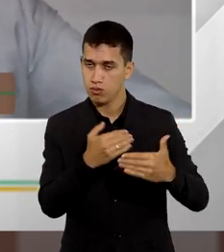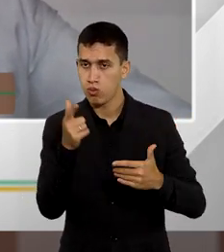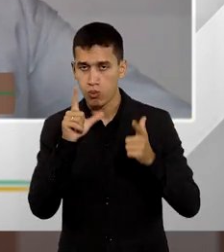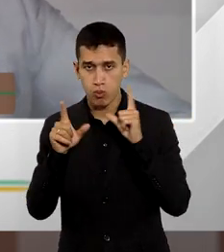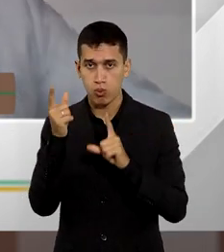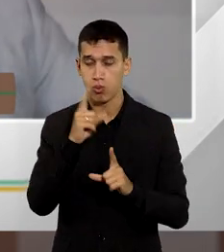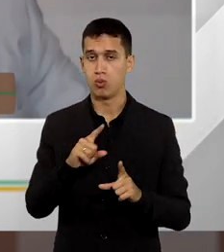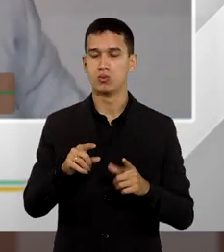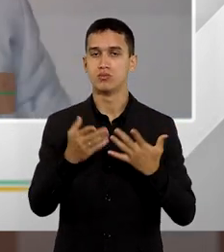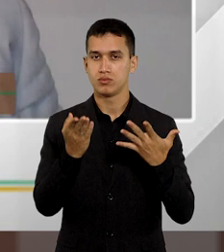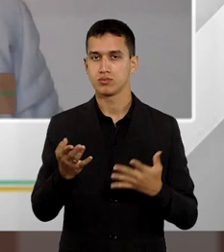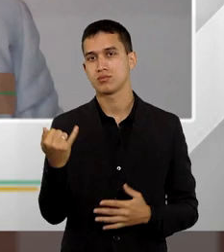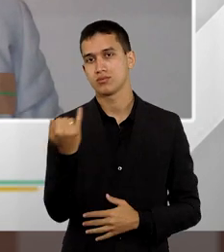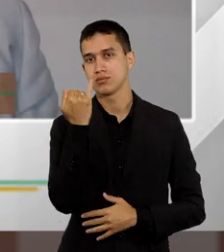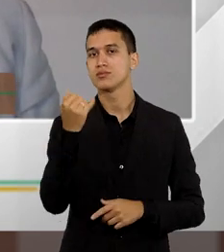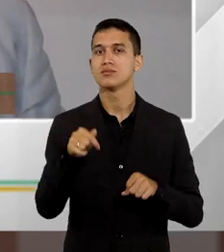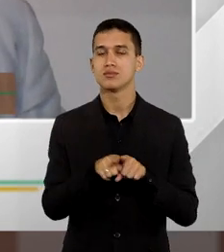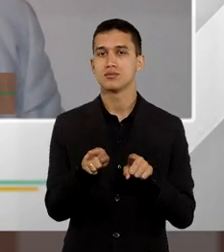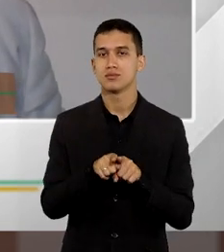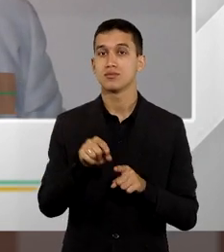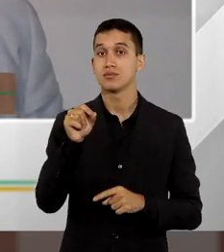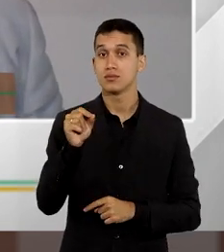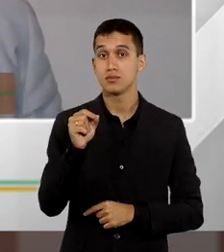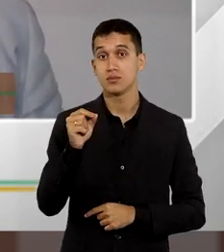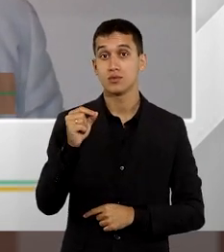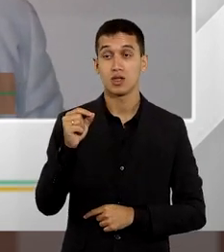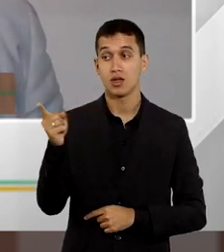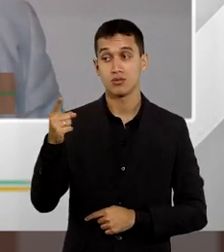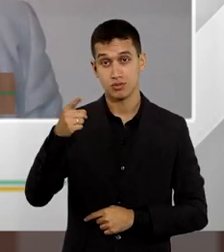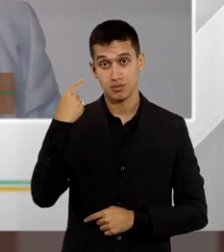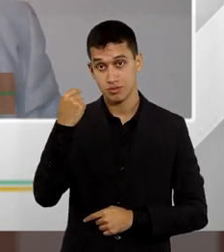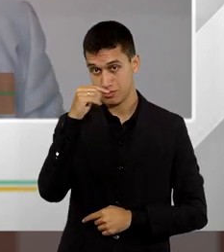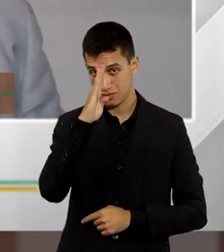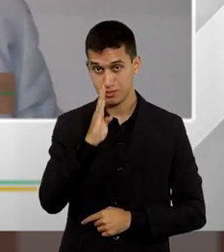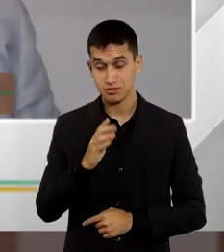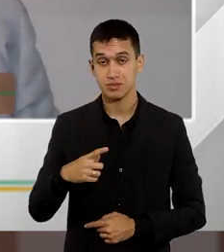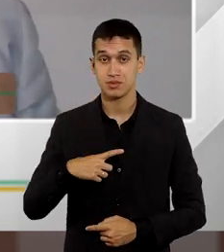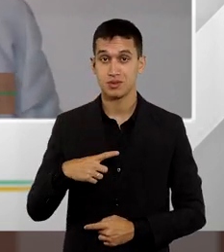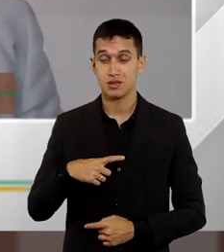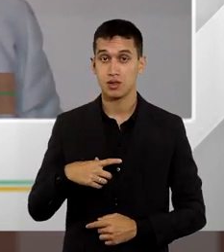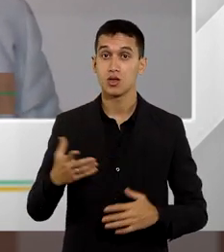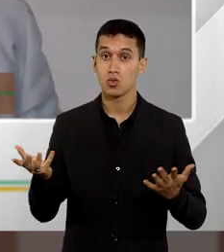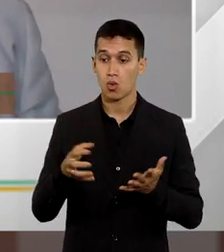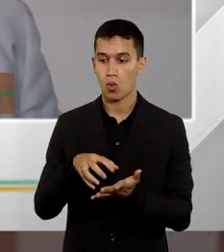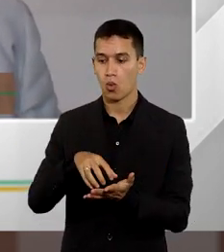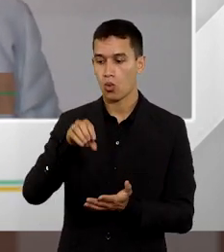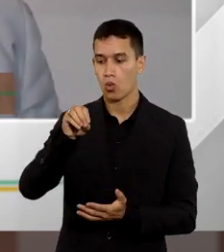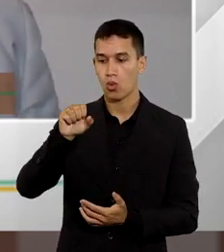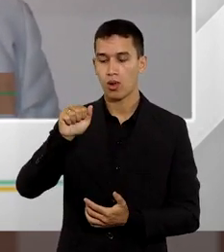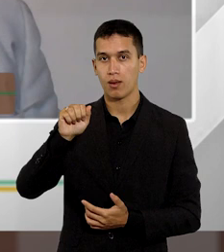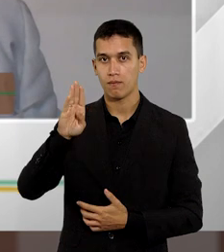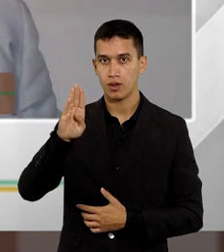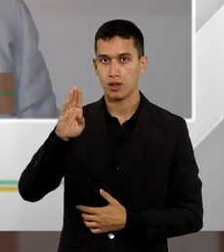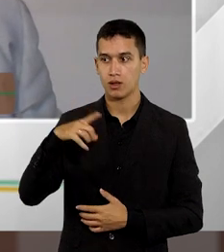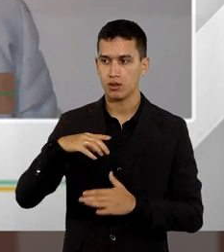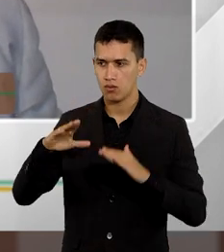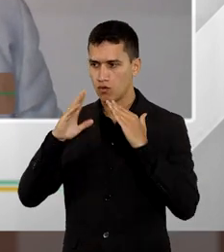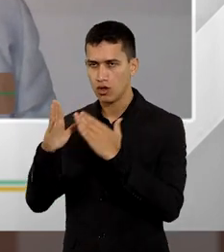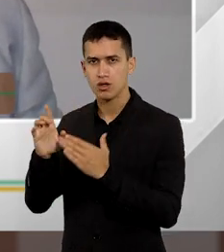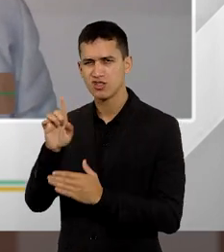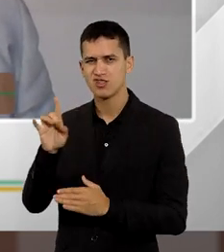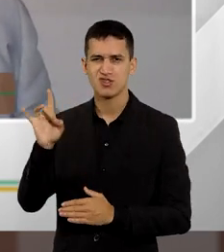das grandes prerrogativas que o advogado brasileiro tem. E hoje a ordem tem buscado não apenas zelar pela